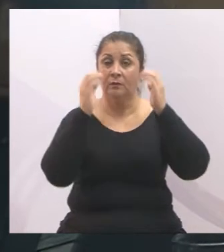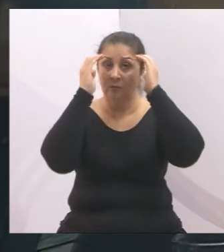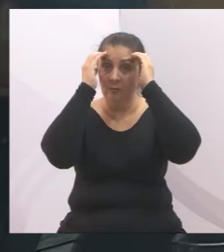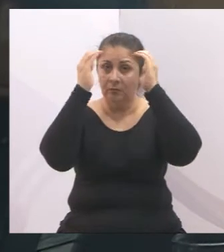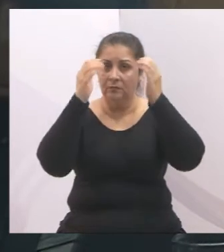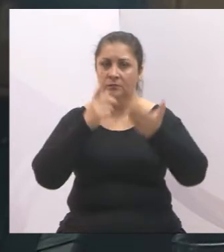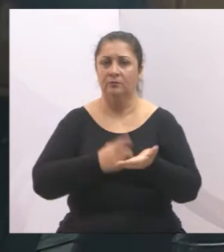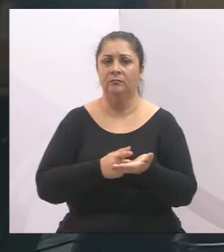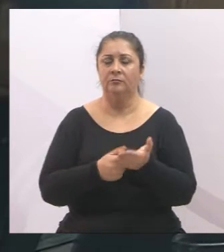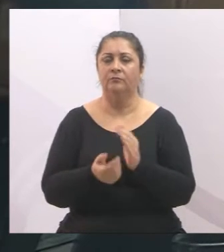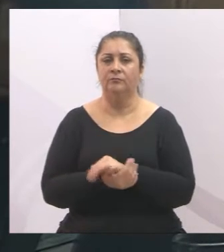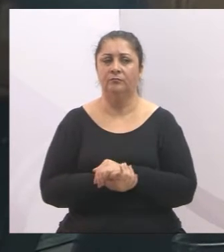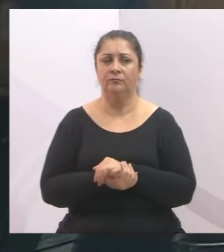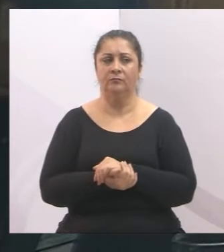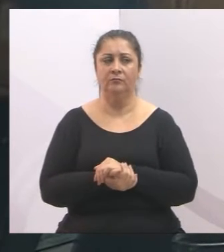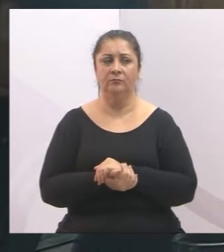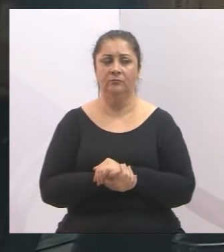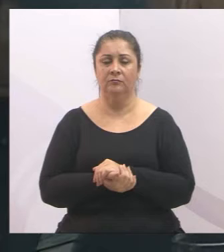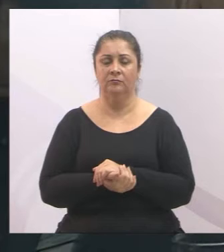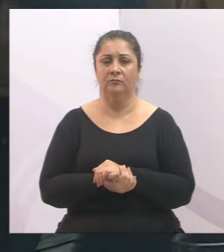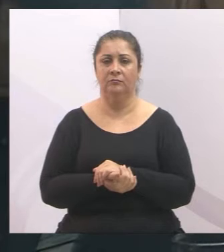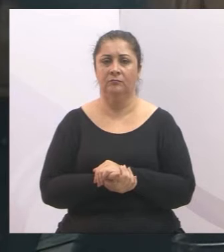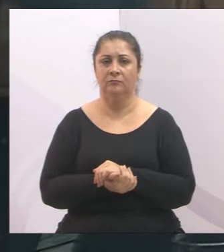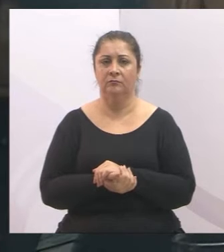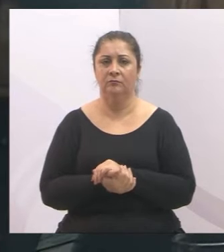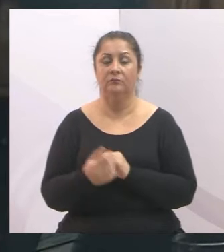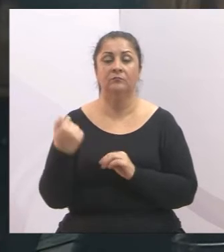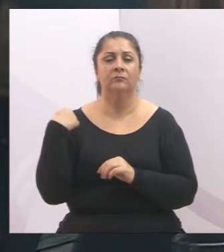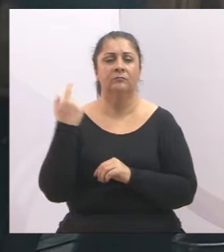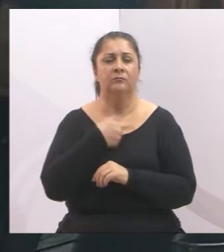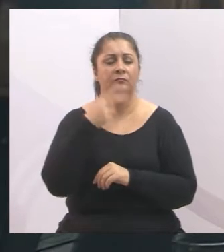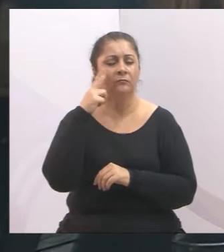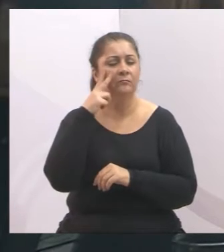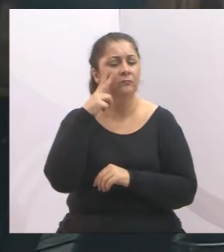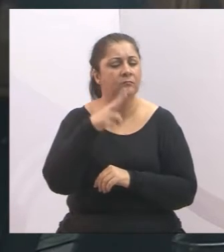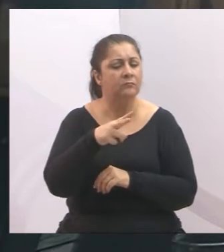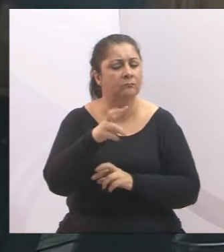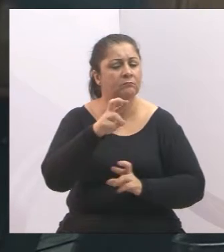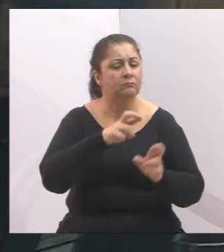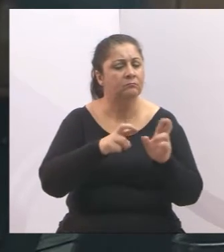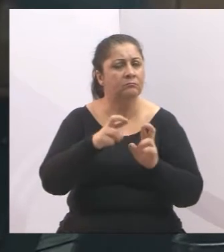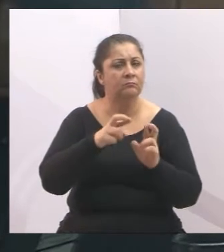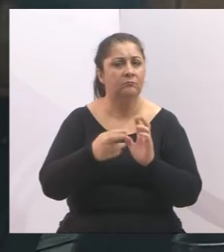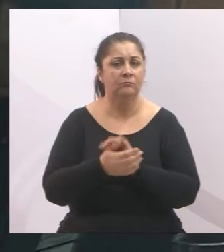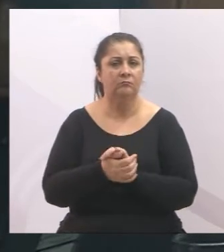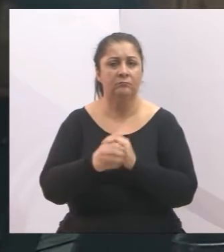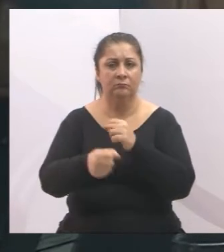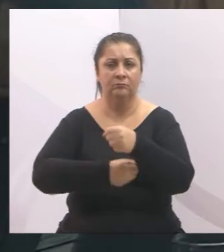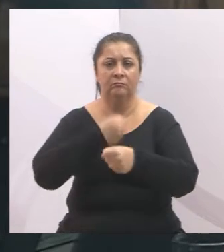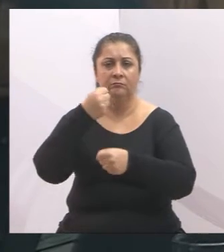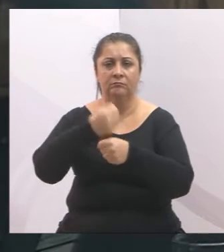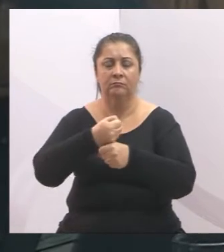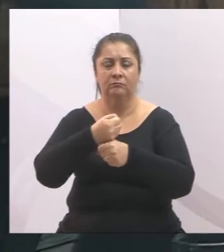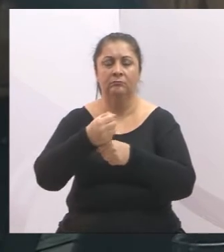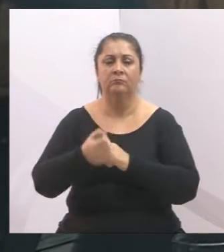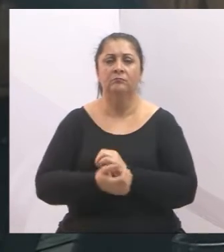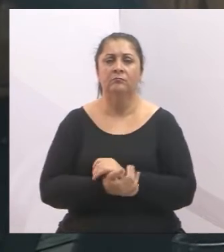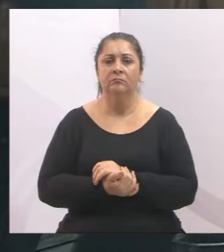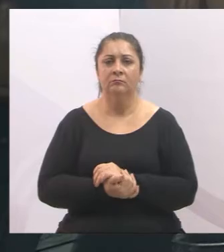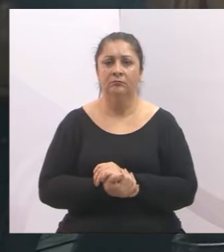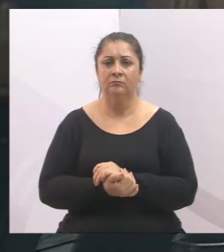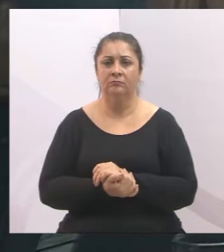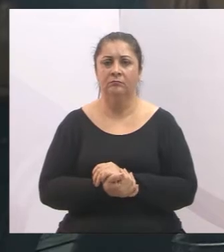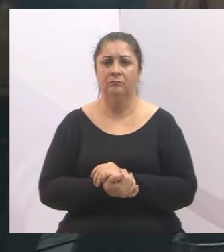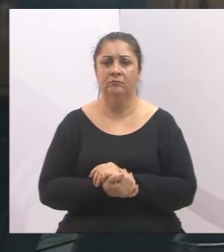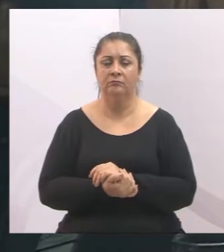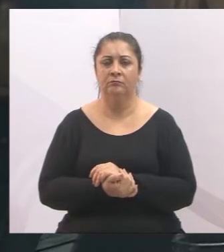e essas recomendações nós vamos acompanhar de perto e no ano que vem com o